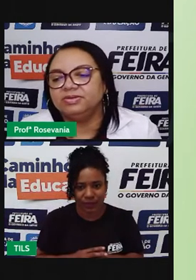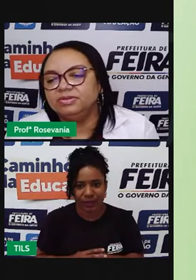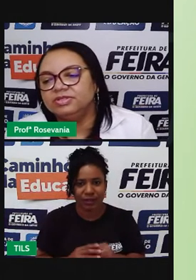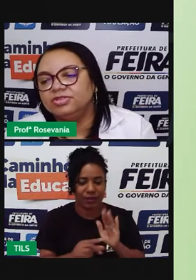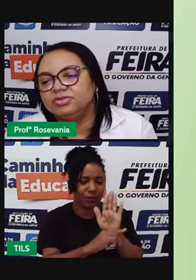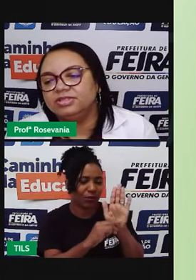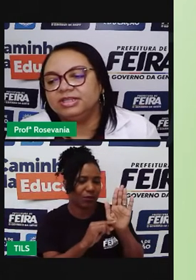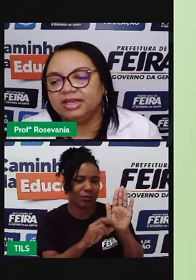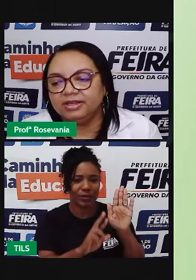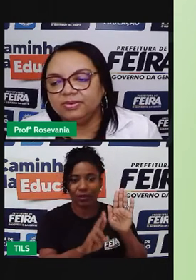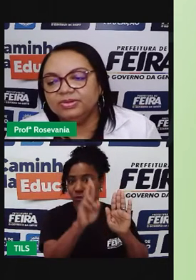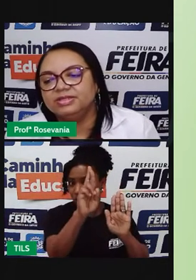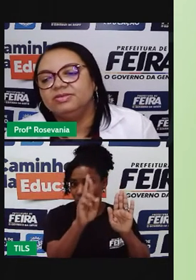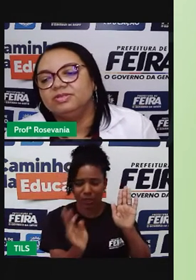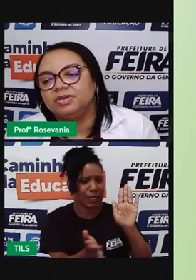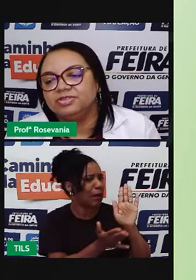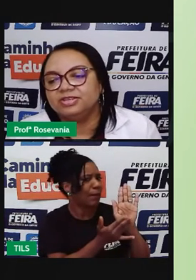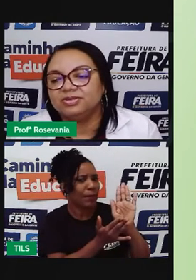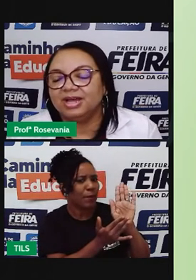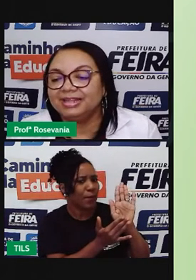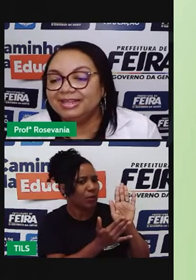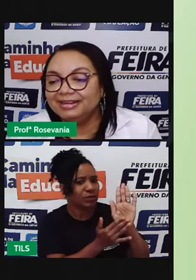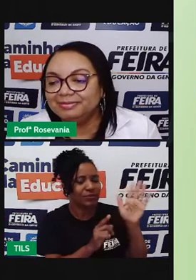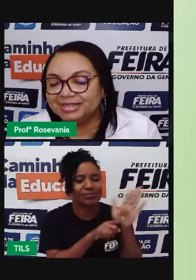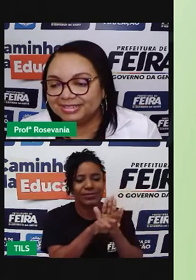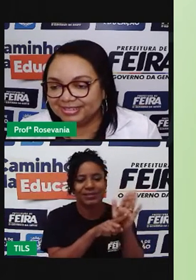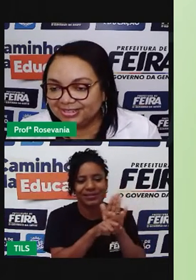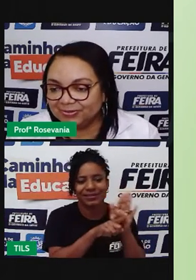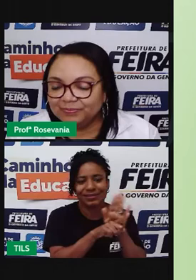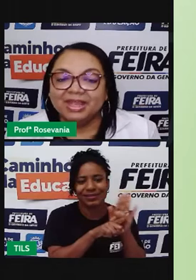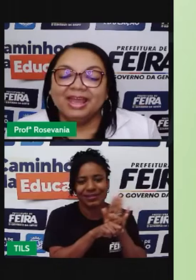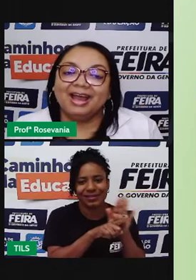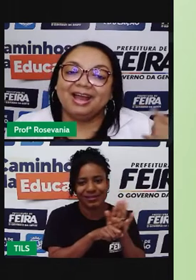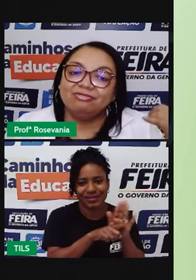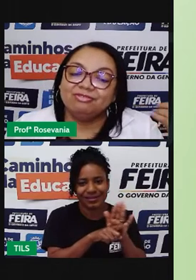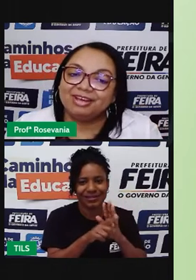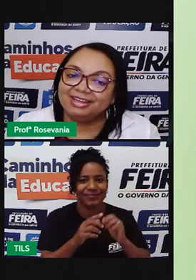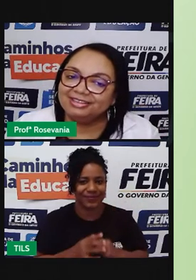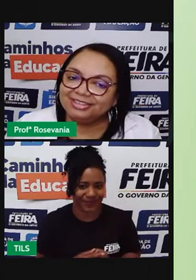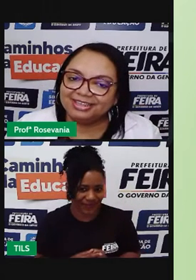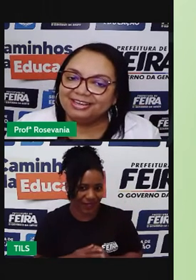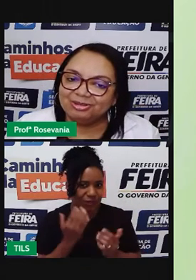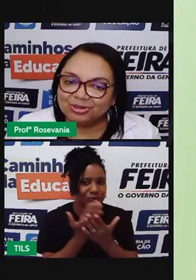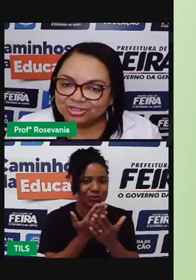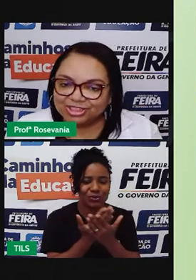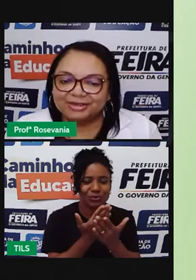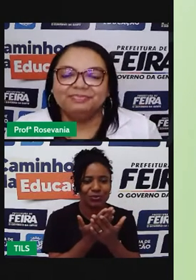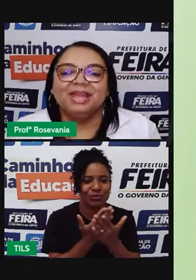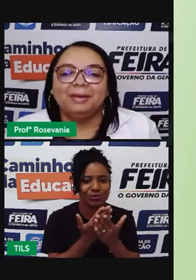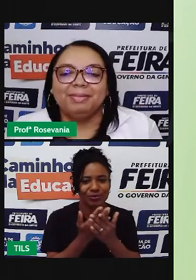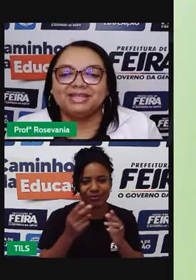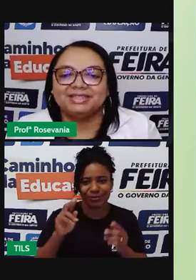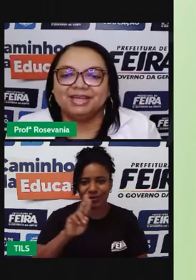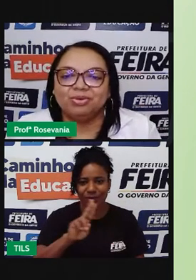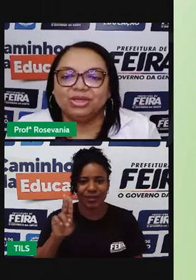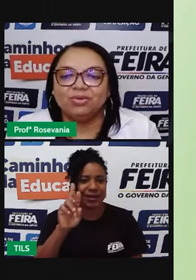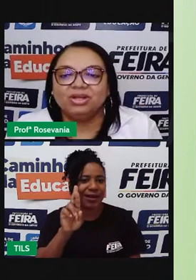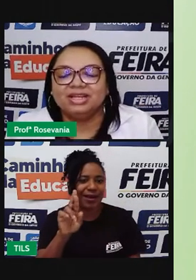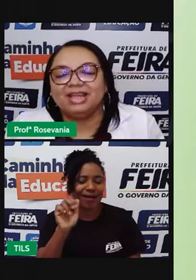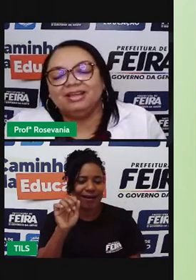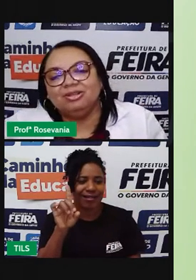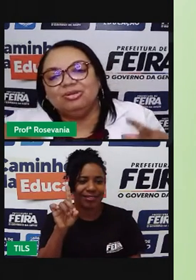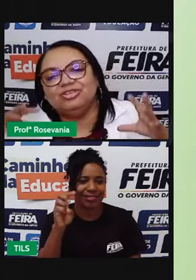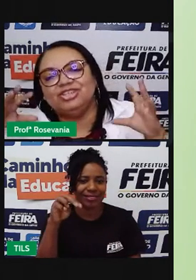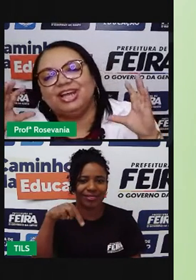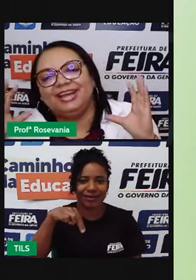que se baseou nos estudos anteriores, nos projetos do Radam Brasil, ah, eu vim falando da tecnologia. Perceba que